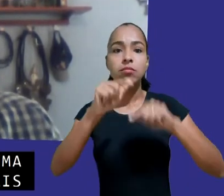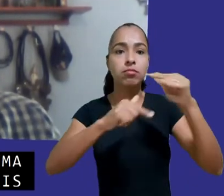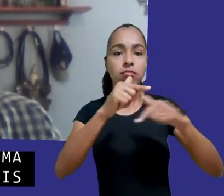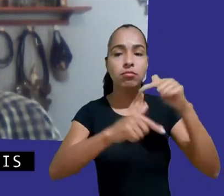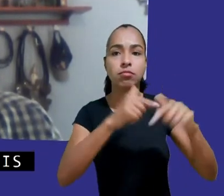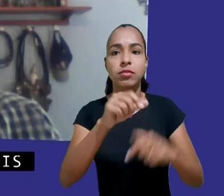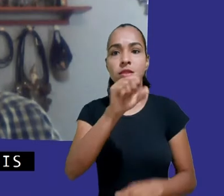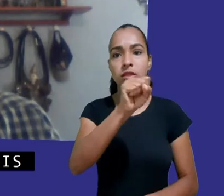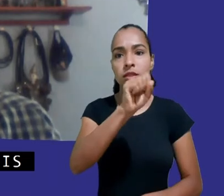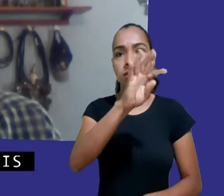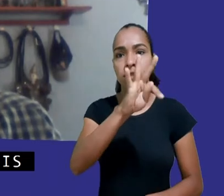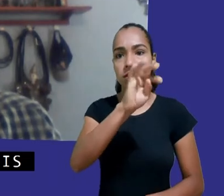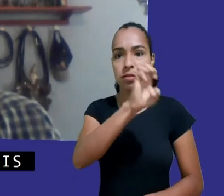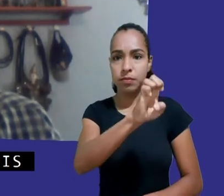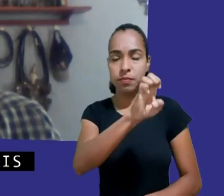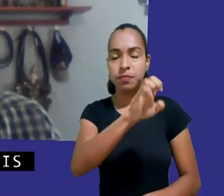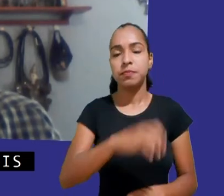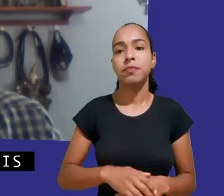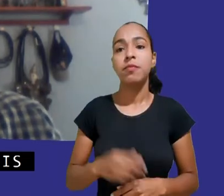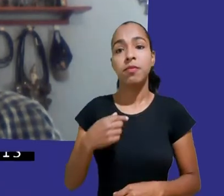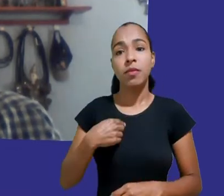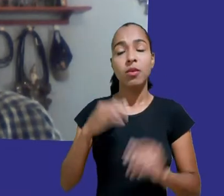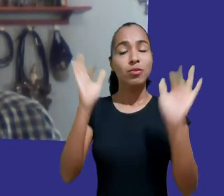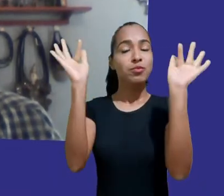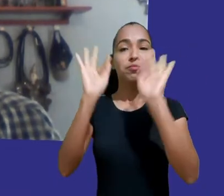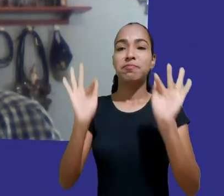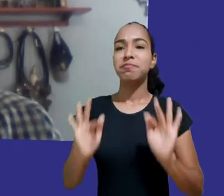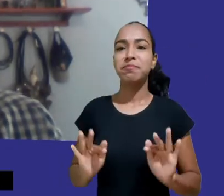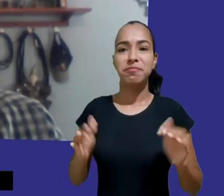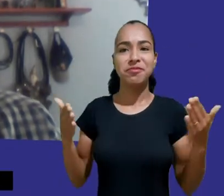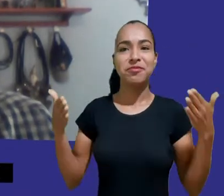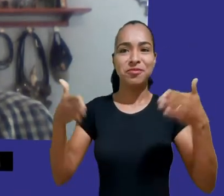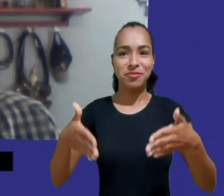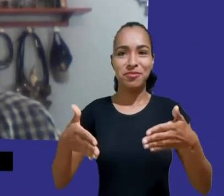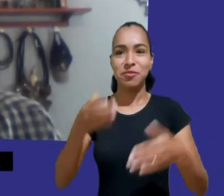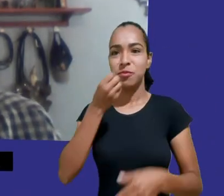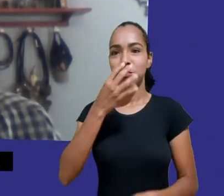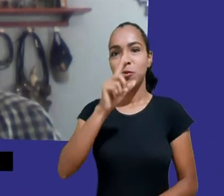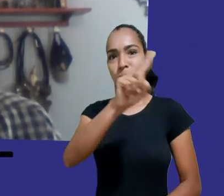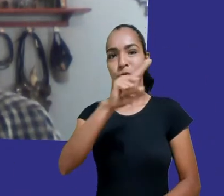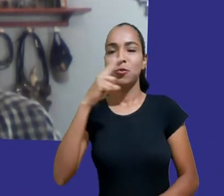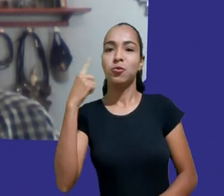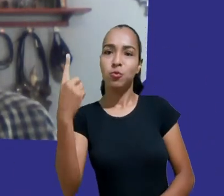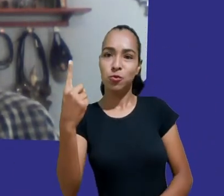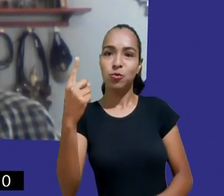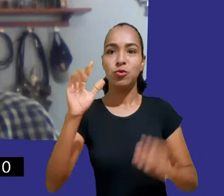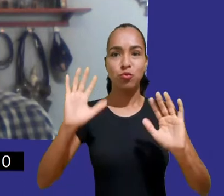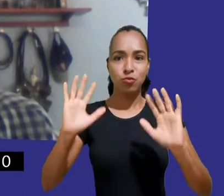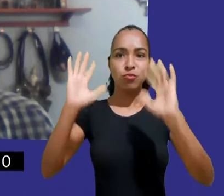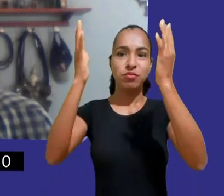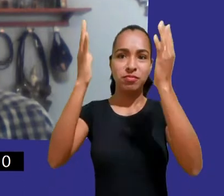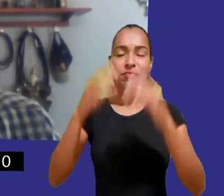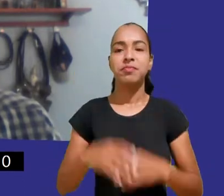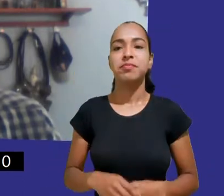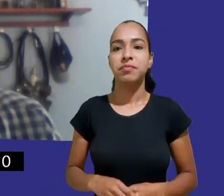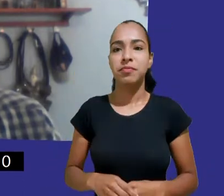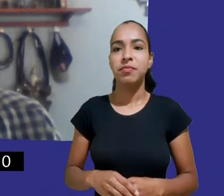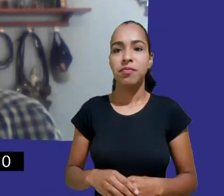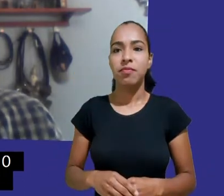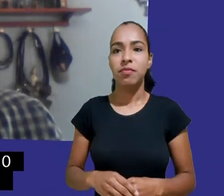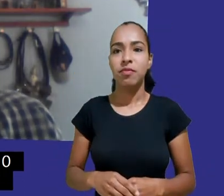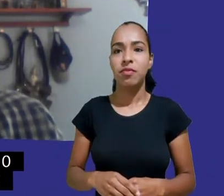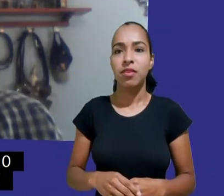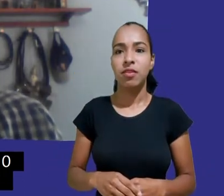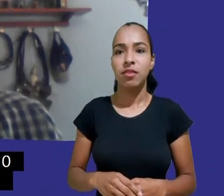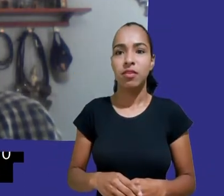É com muita felicidade que nós chegamos aqui ao último dia do nosso evento. Até aqui nós já tivemos diversas participações e diálogos incríveis.